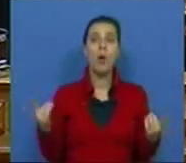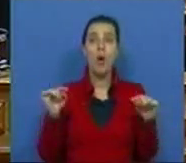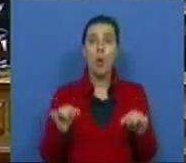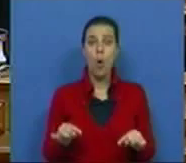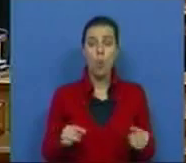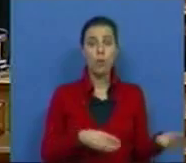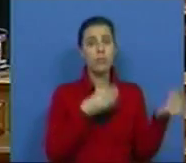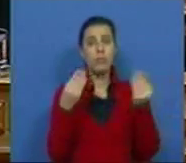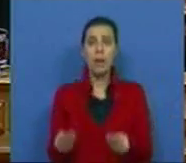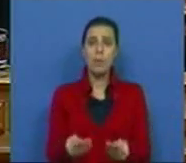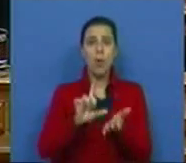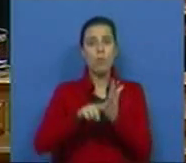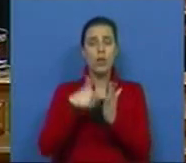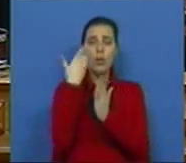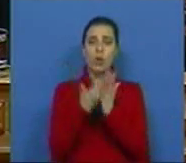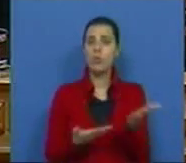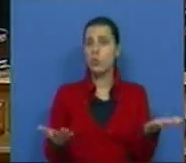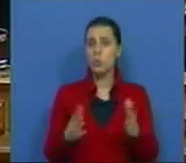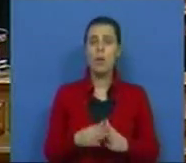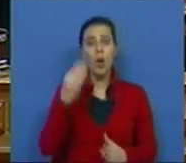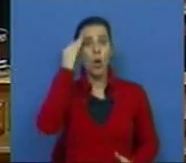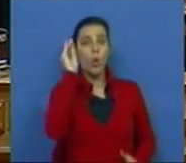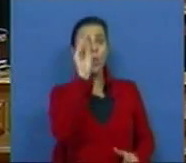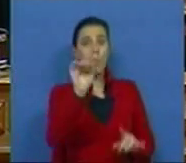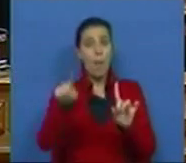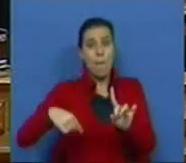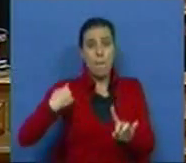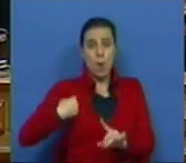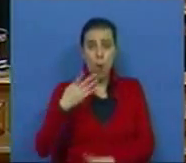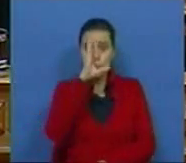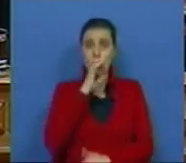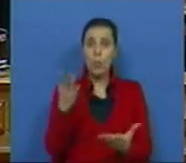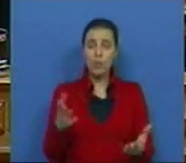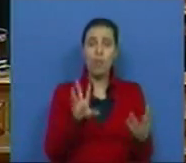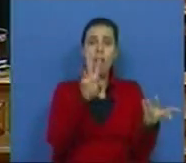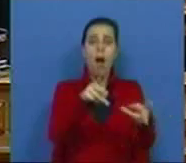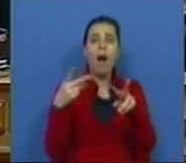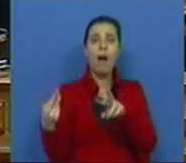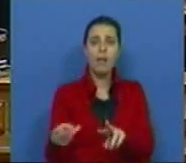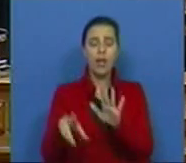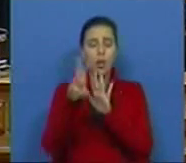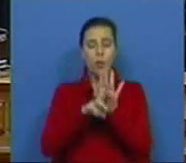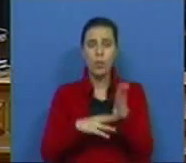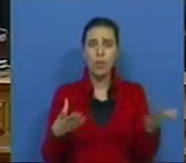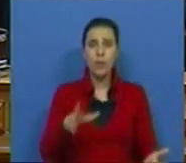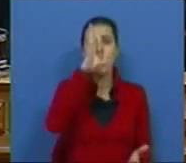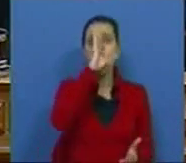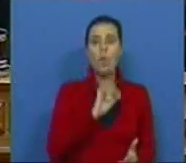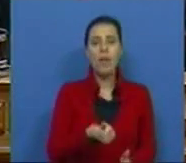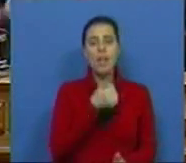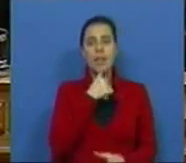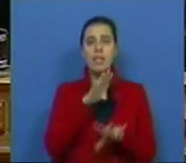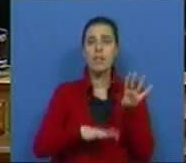hoje apresentar um projeto de resolução recomendando ao seu próprio Governo que altere o regulamento que o Governo